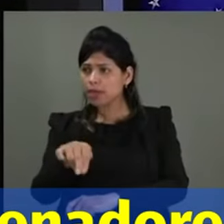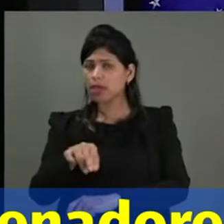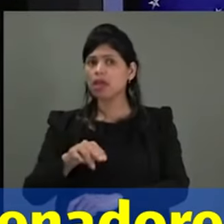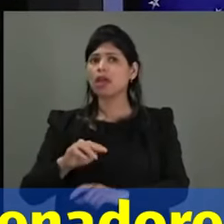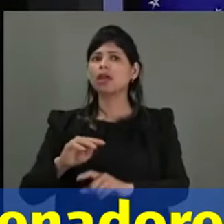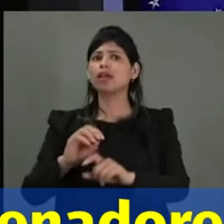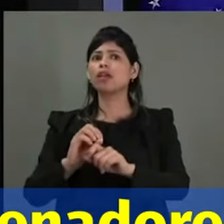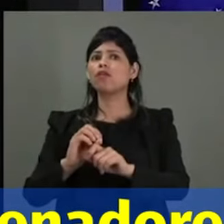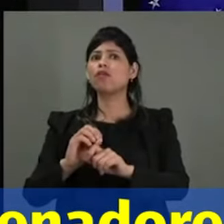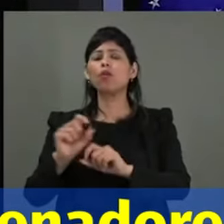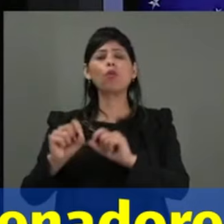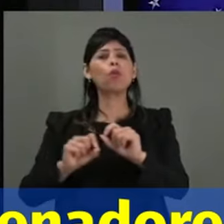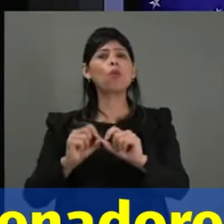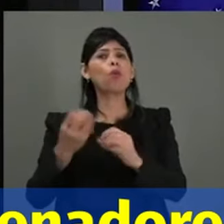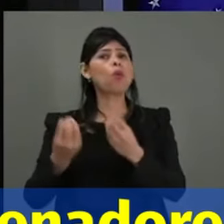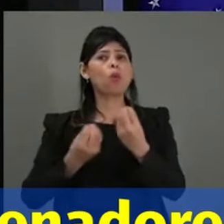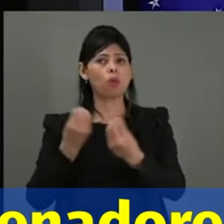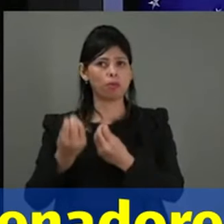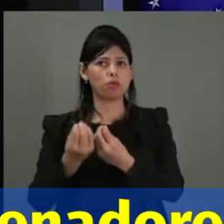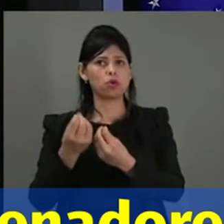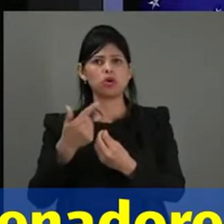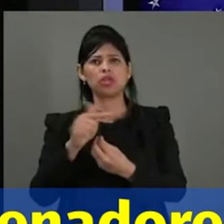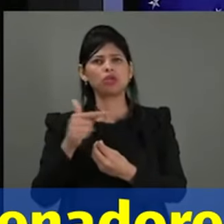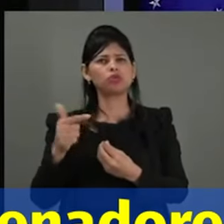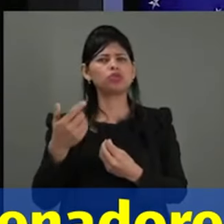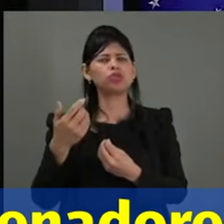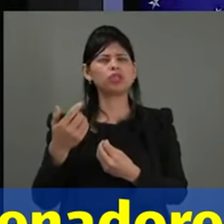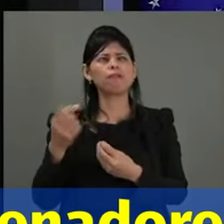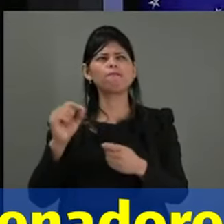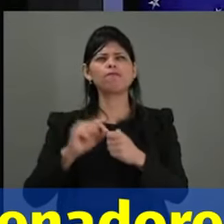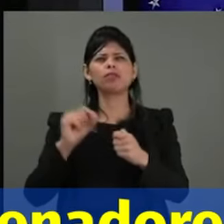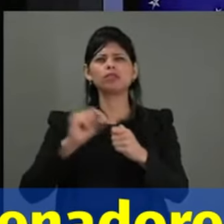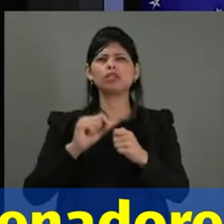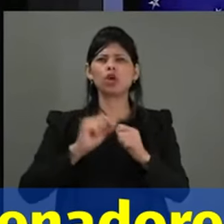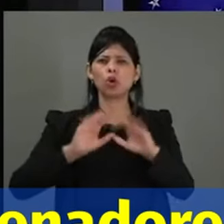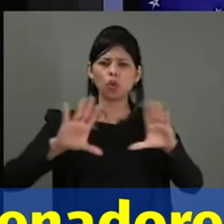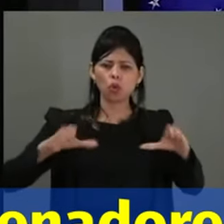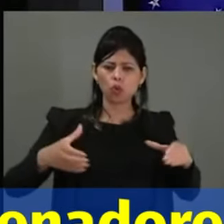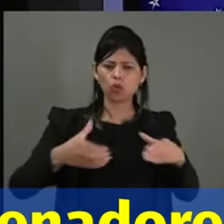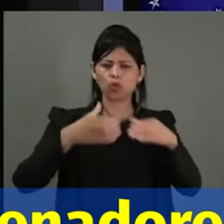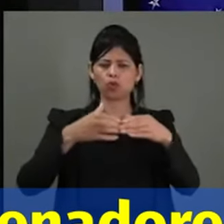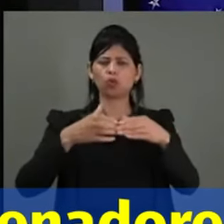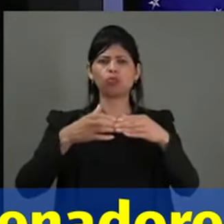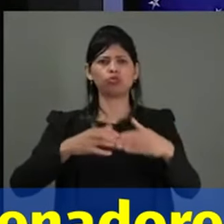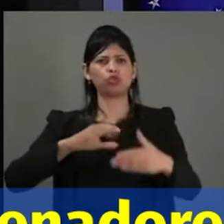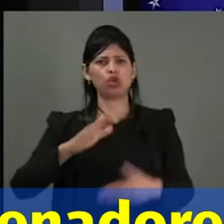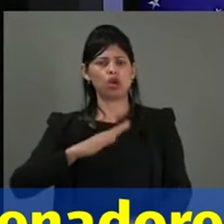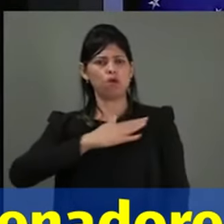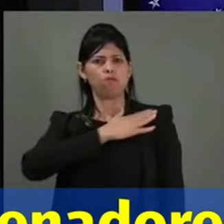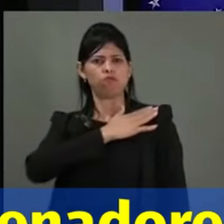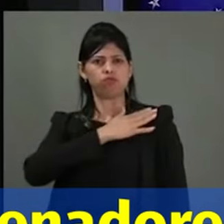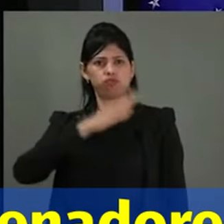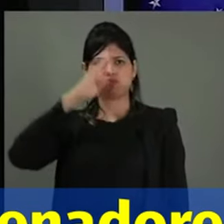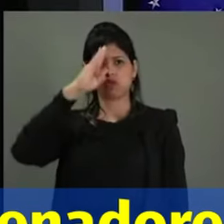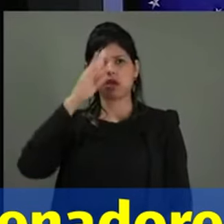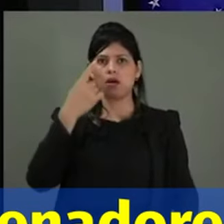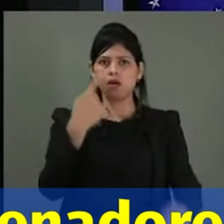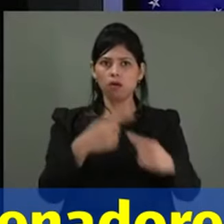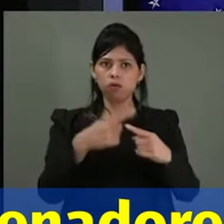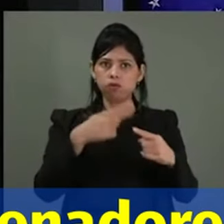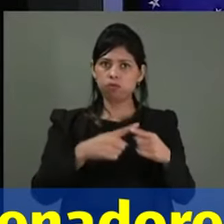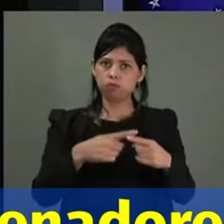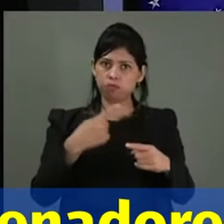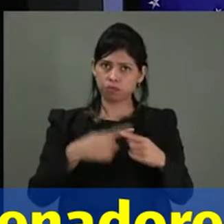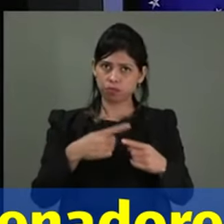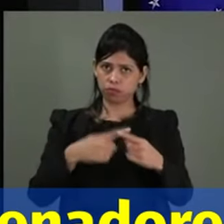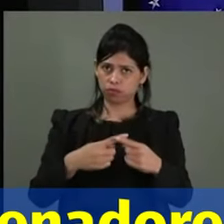não colocando para agir os pelotões à disposição. Talvez foi por isso que o ministro Flávio